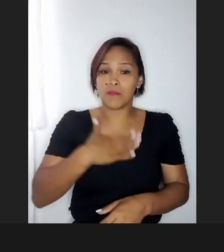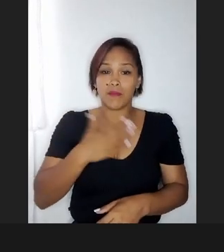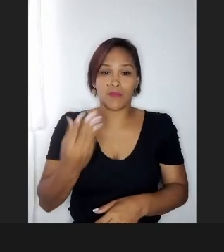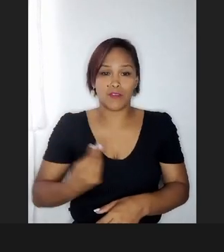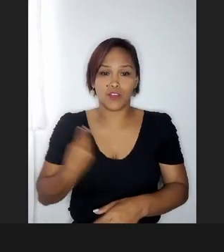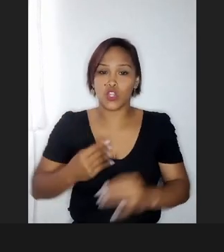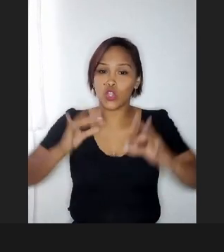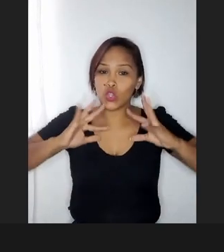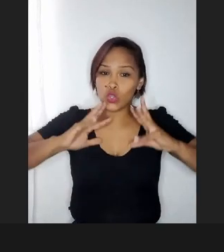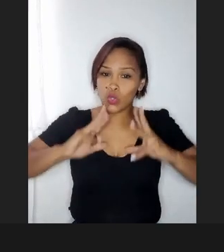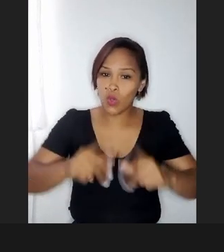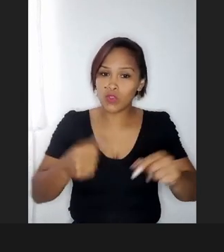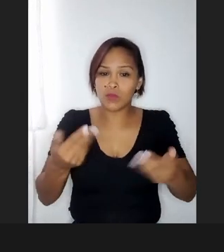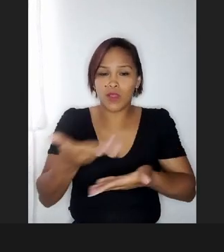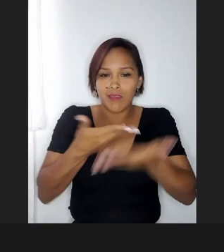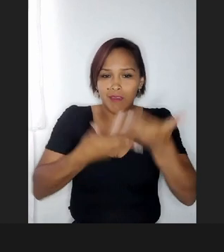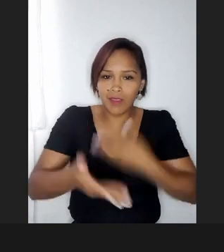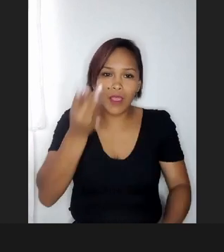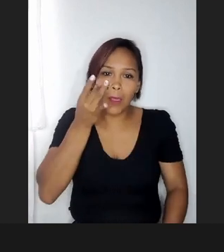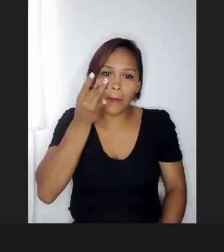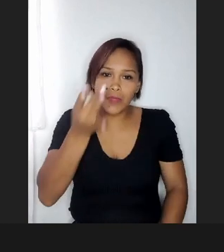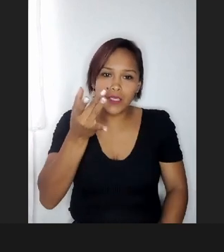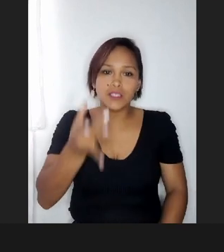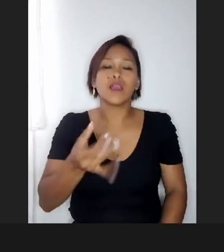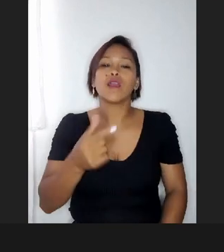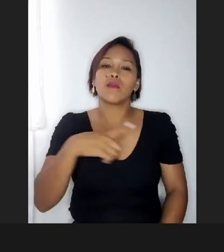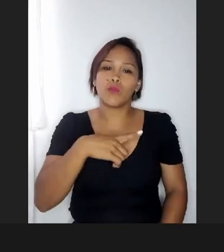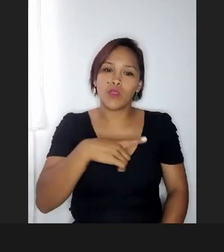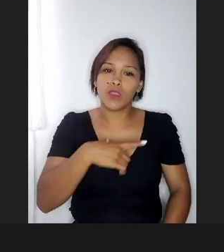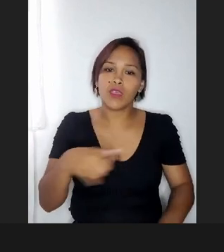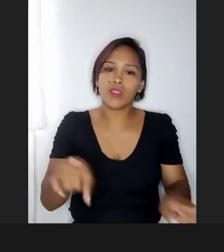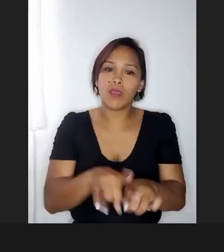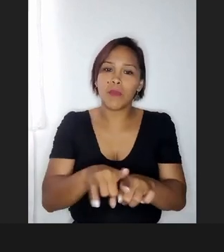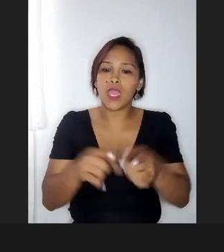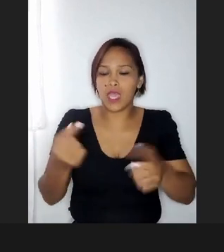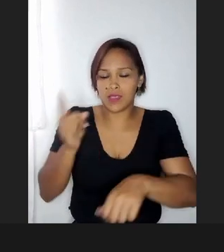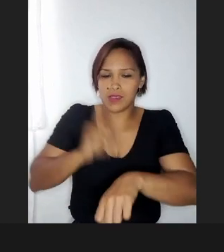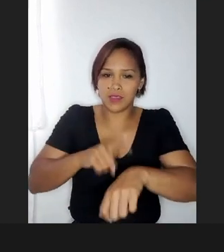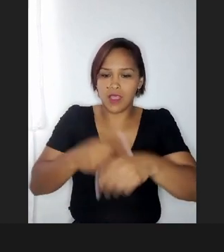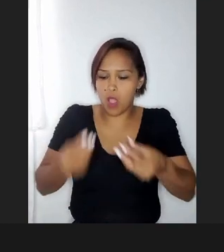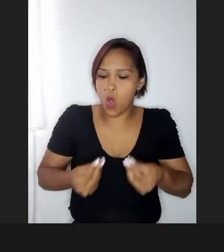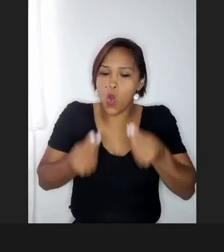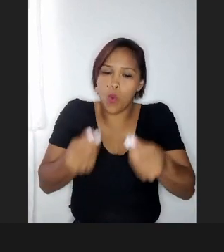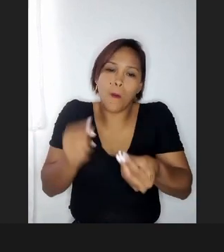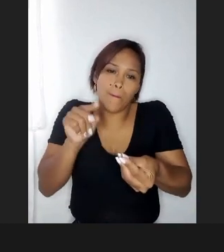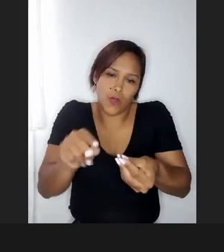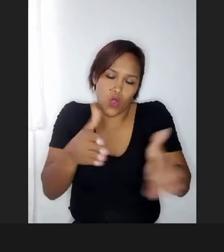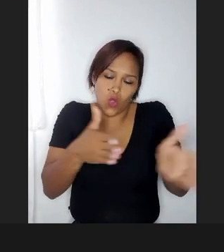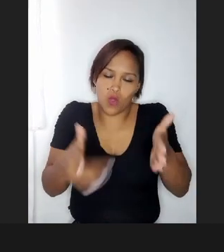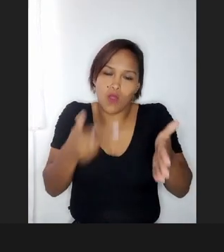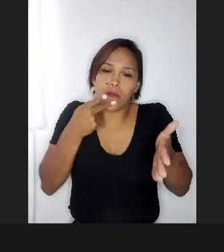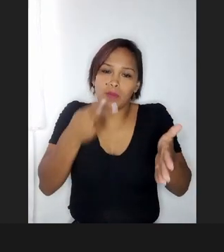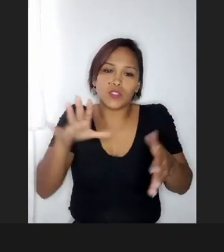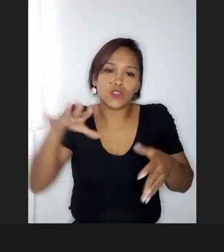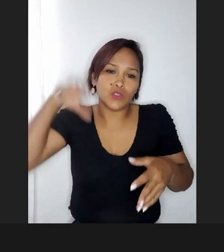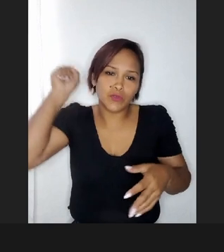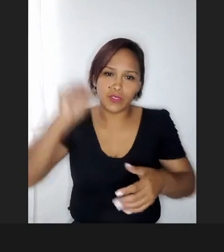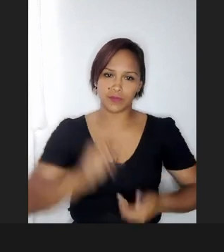mundo, né, que tá aqui presente, por ter também disponibilizado esse tempo pra nos ouvir,